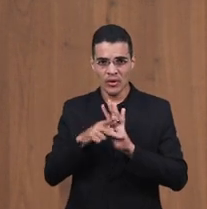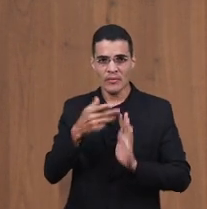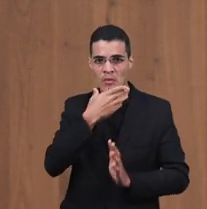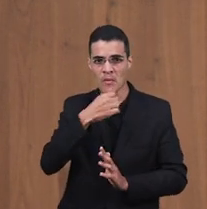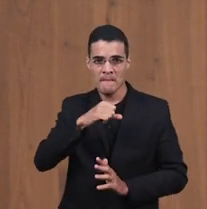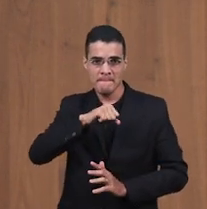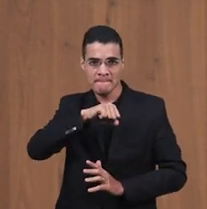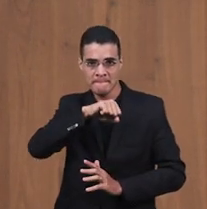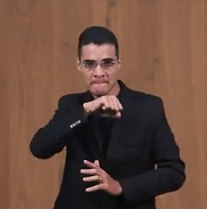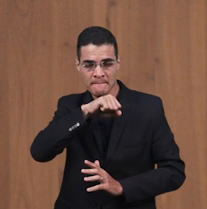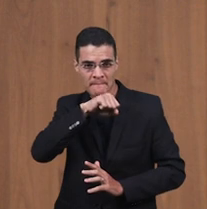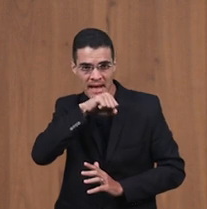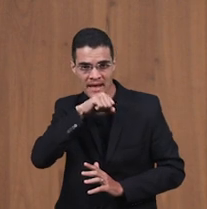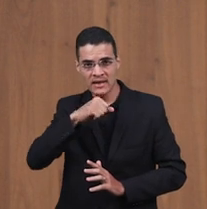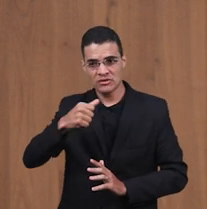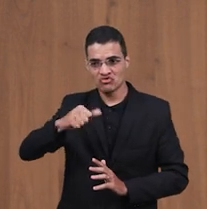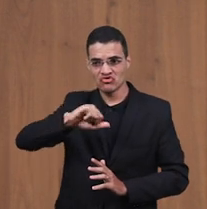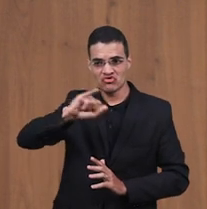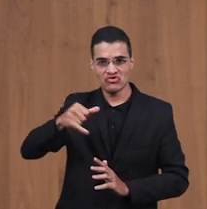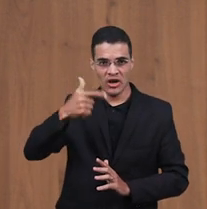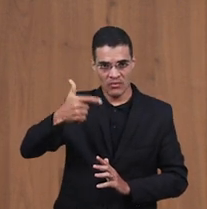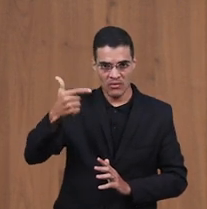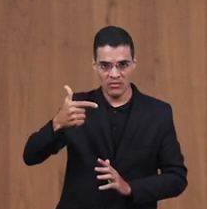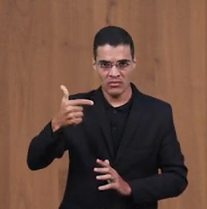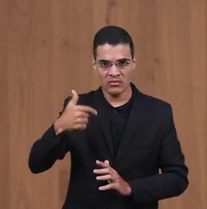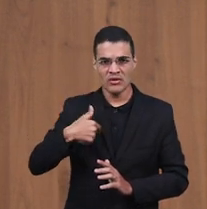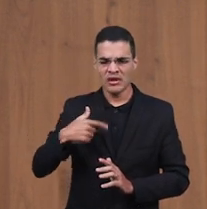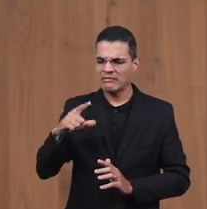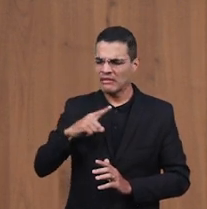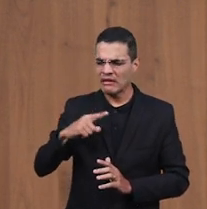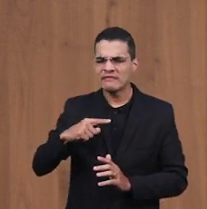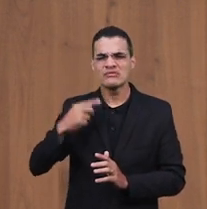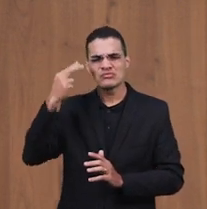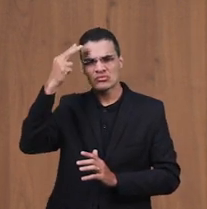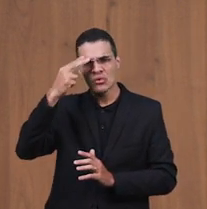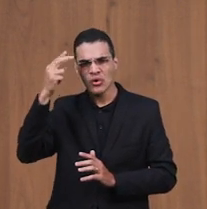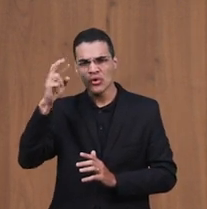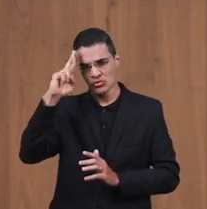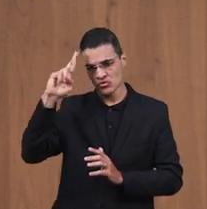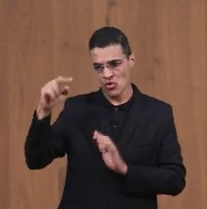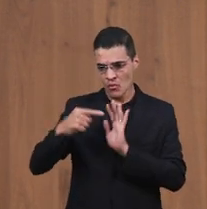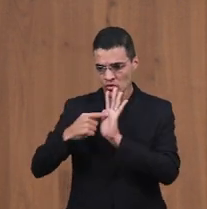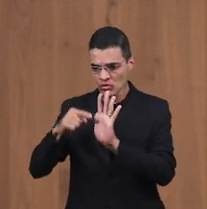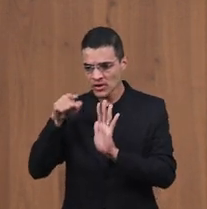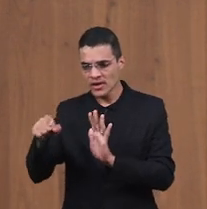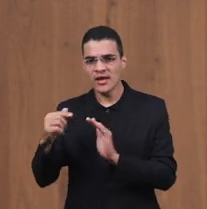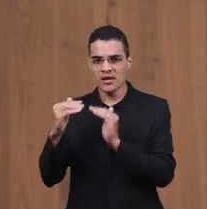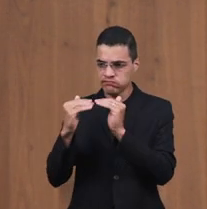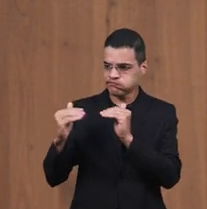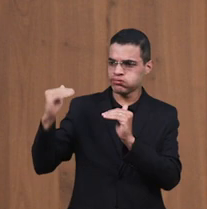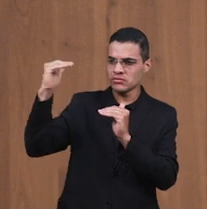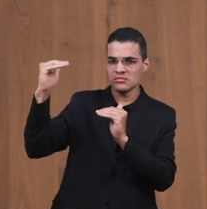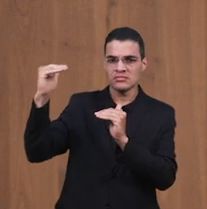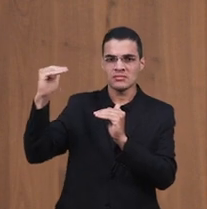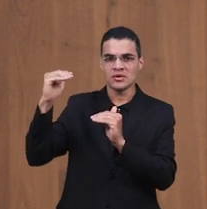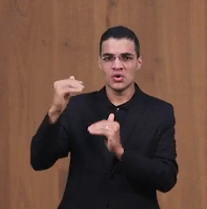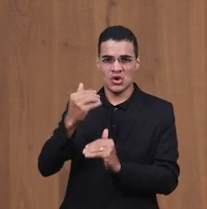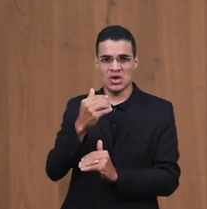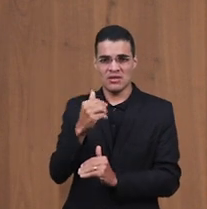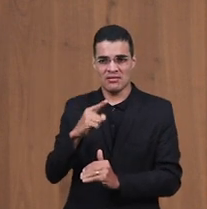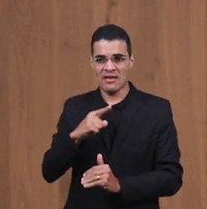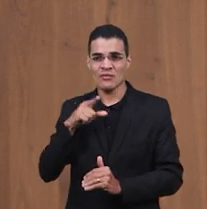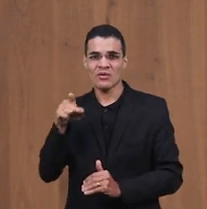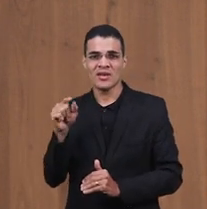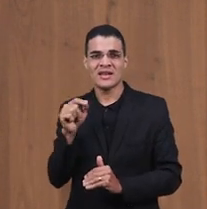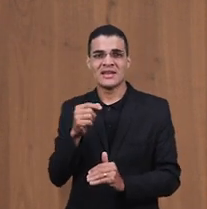sonhos E o Senhor mostrou que ele seria grande Esses fatores fizeram com que Os irmãos de José Tivessem muito